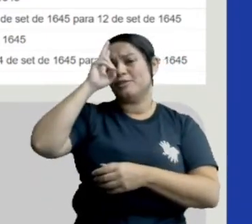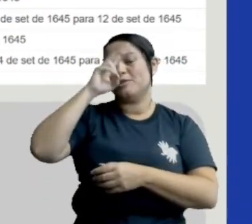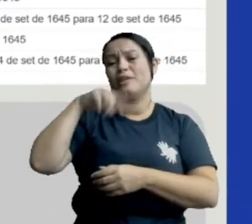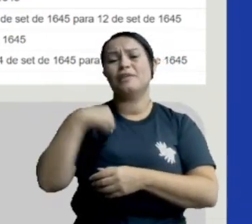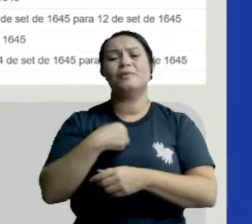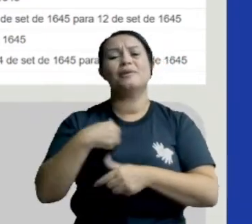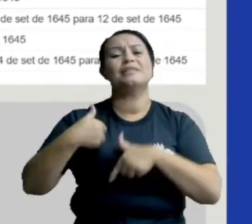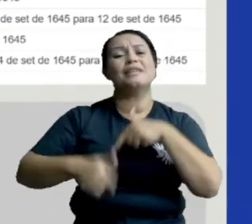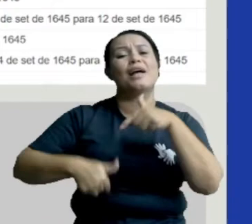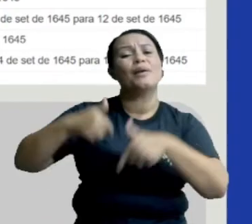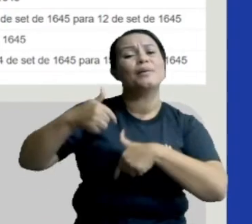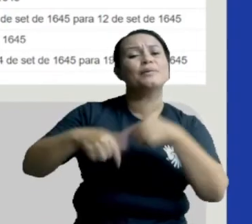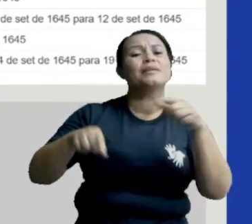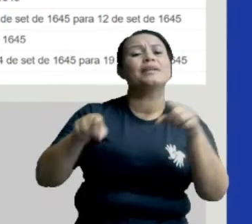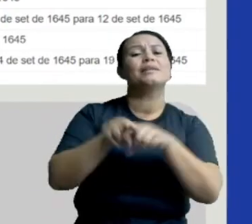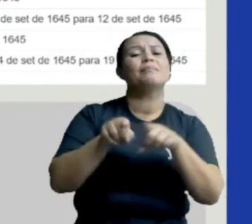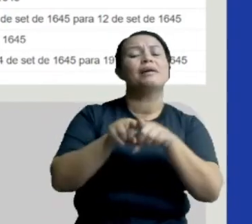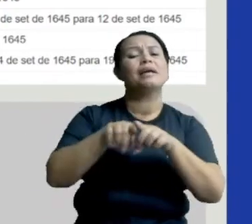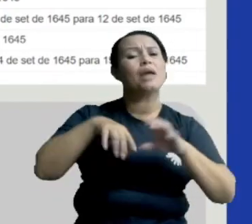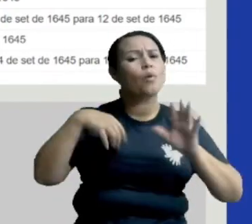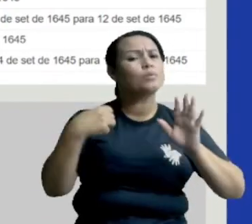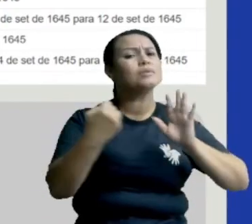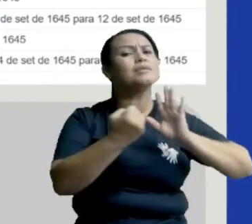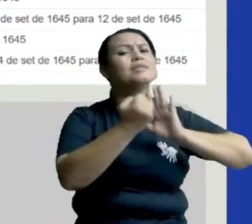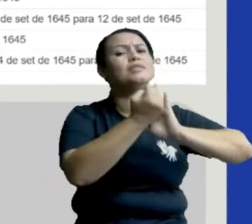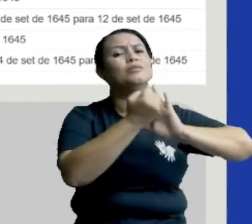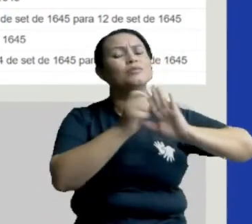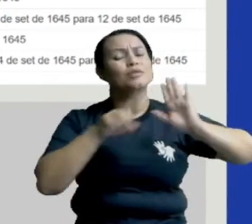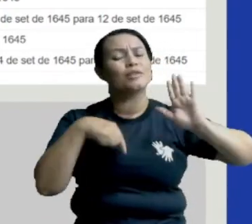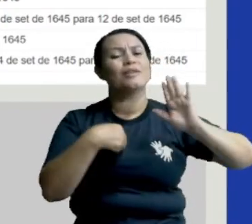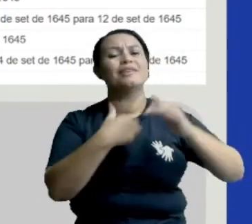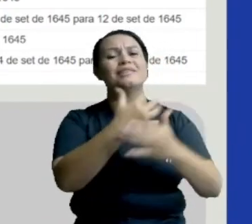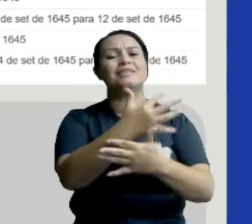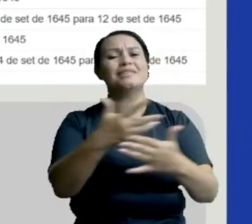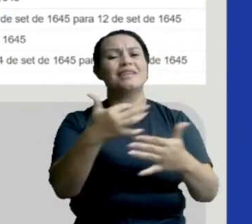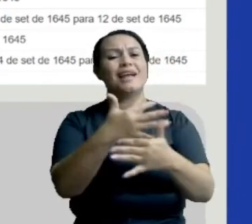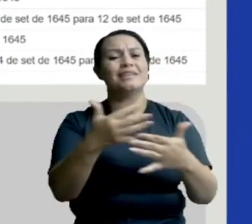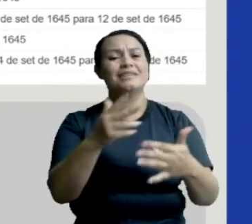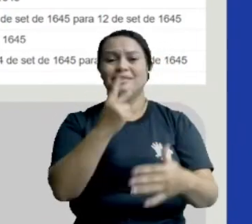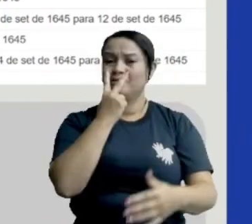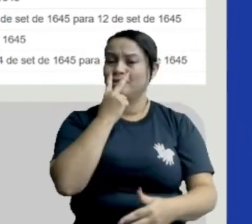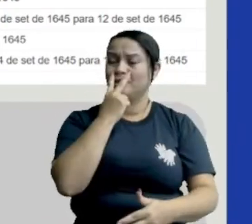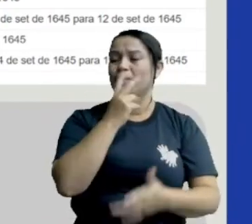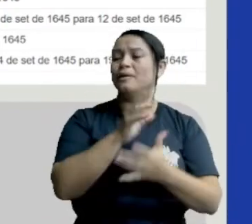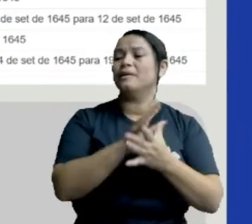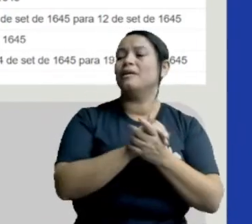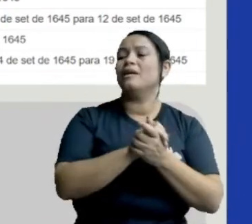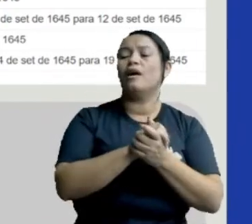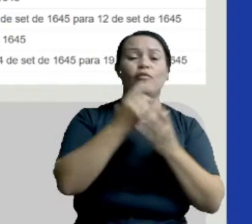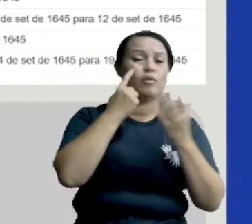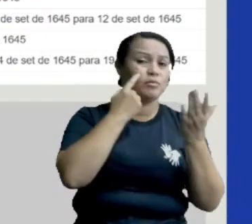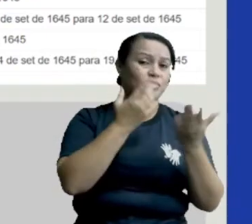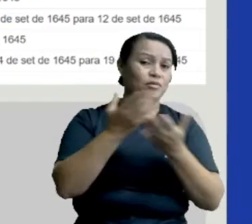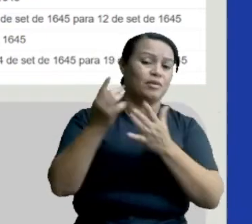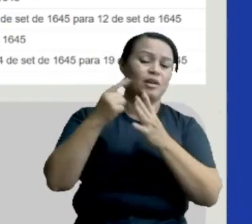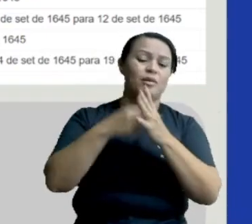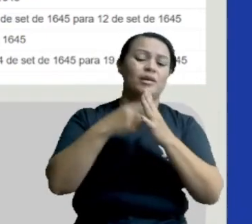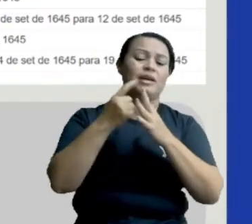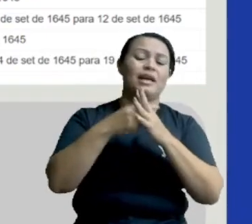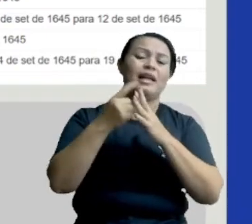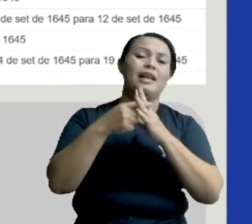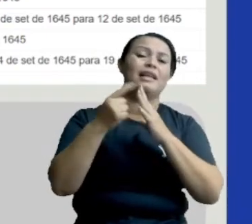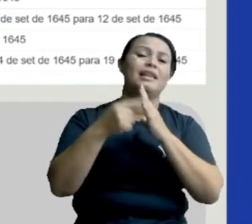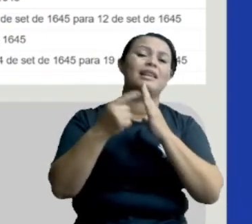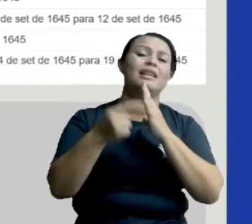luta e é um símbolo, certo? É da nossa cidade. Vamos observar aqui o calendário lunar.